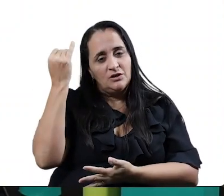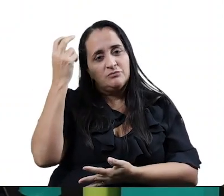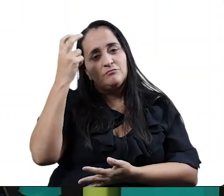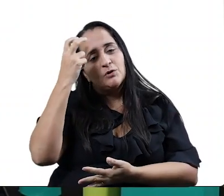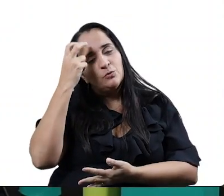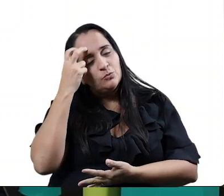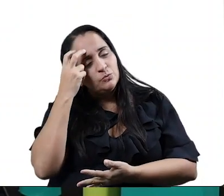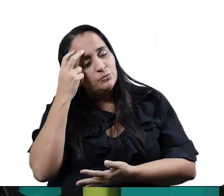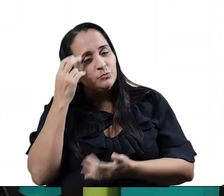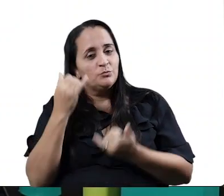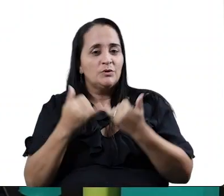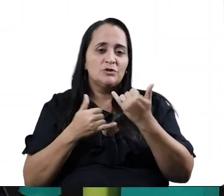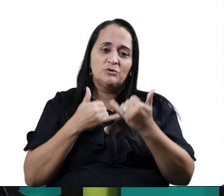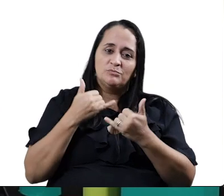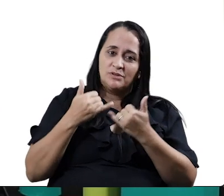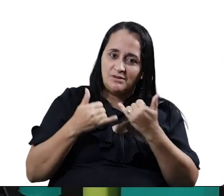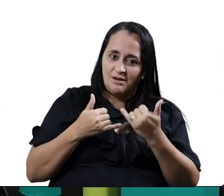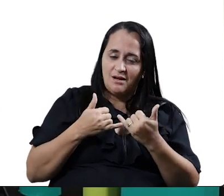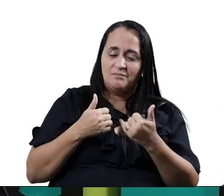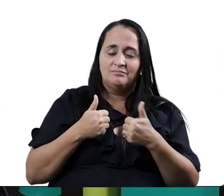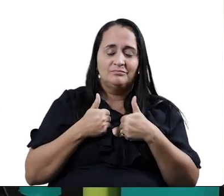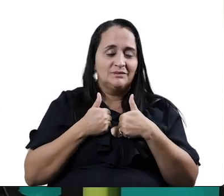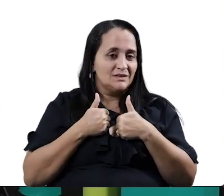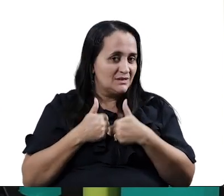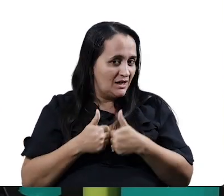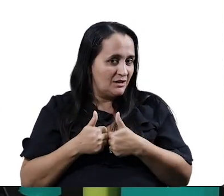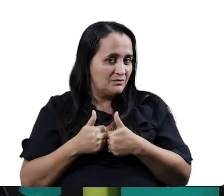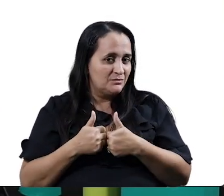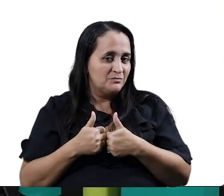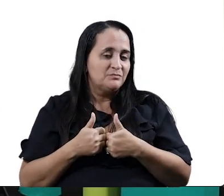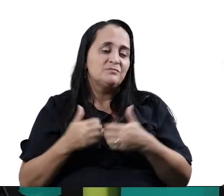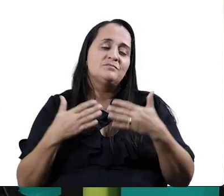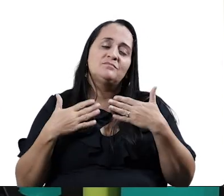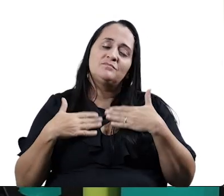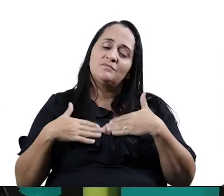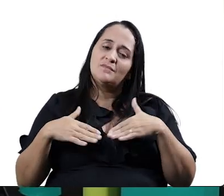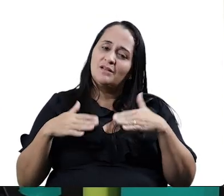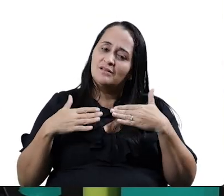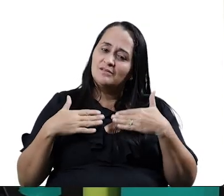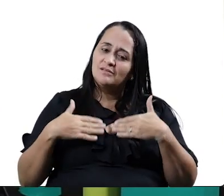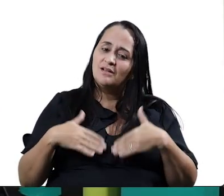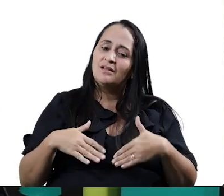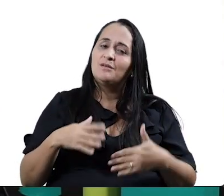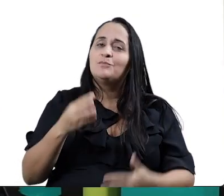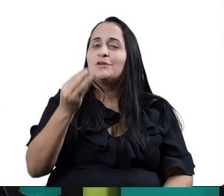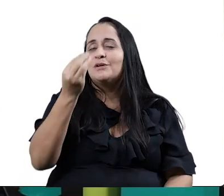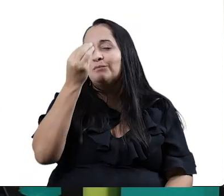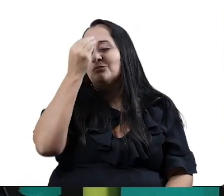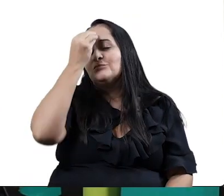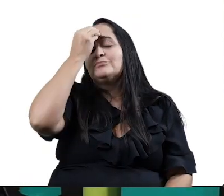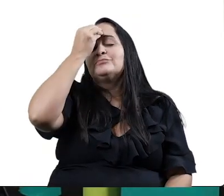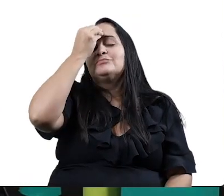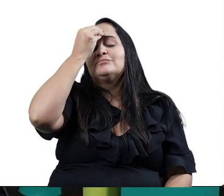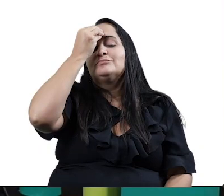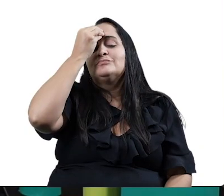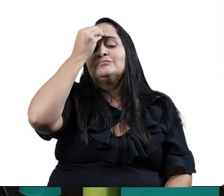importante essa cultura, essa cultura do brincar, do brincar. Entendeu? porque gruda na